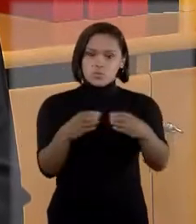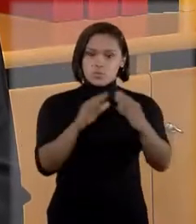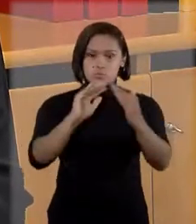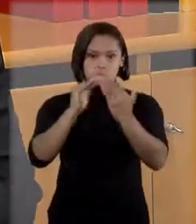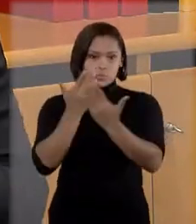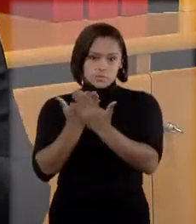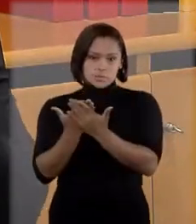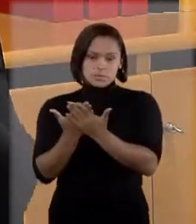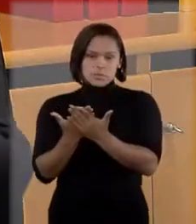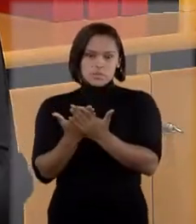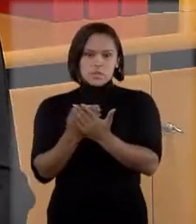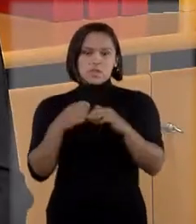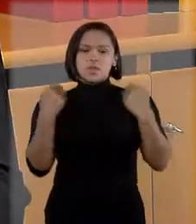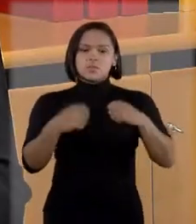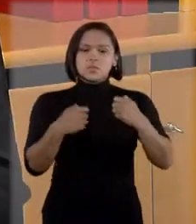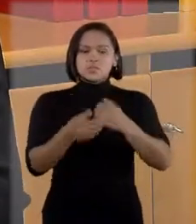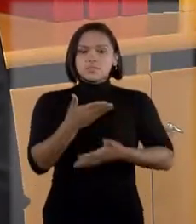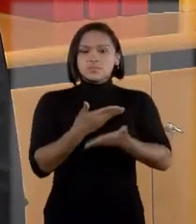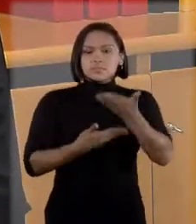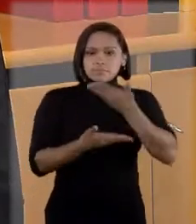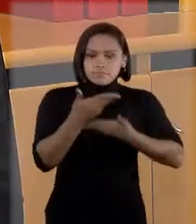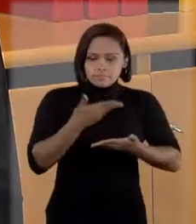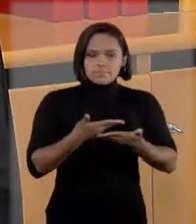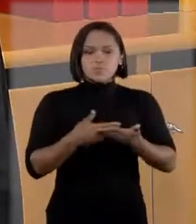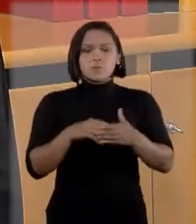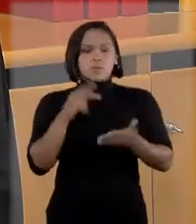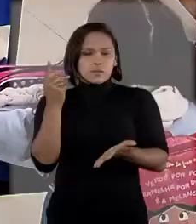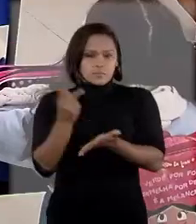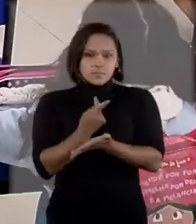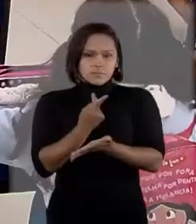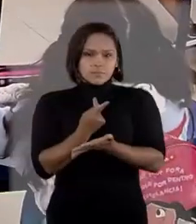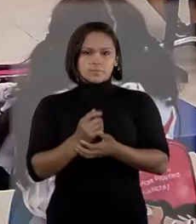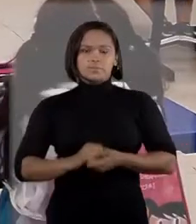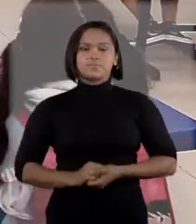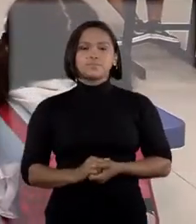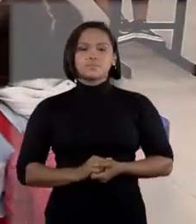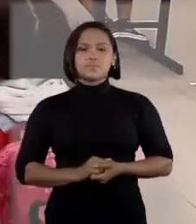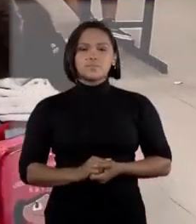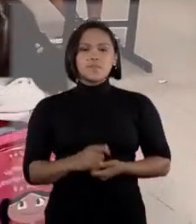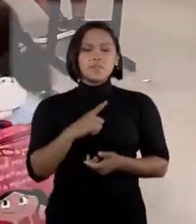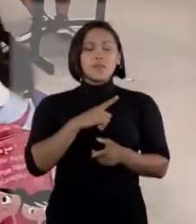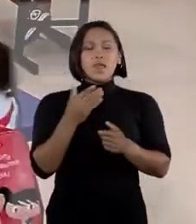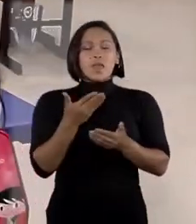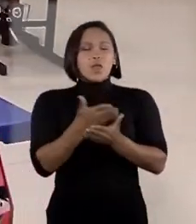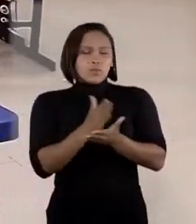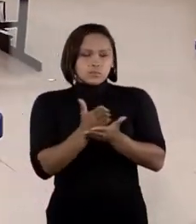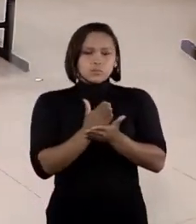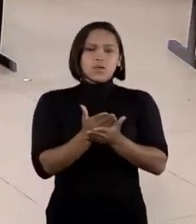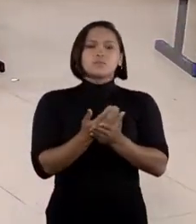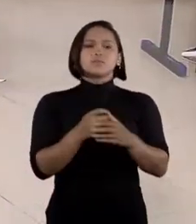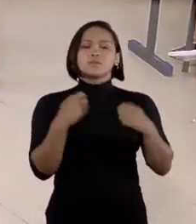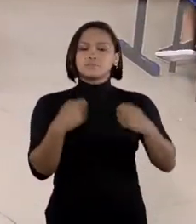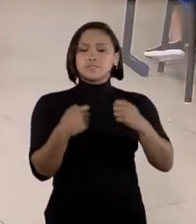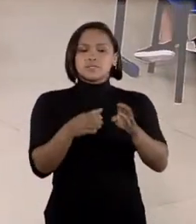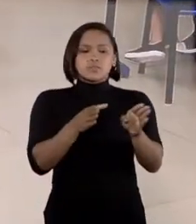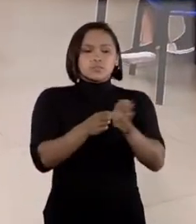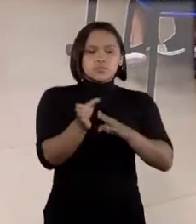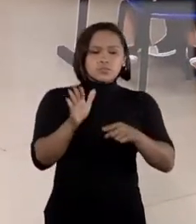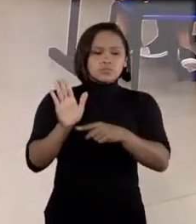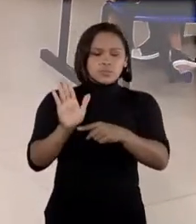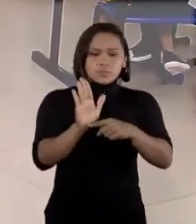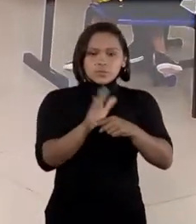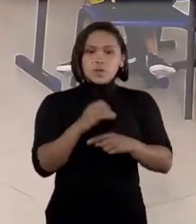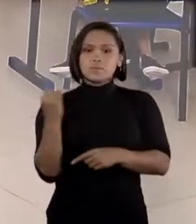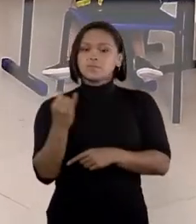deve estar envolvida para que isso aconteça. Em alguns casos, a presença de um cuidador é fundamental para o